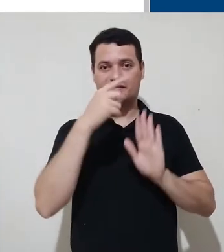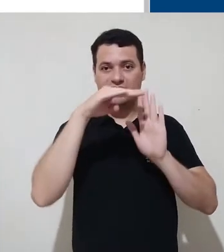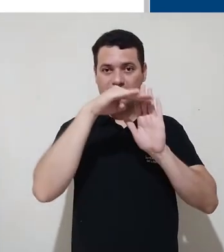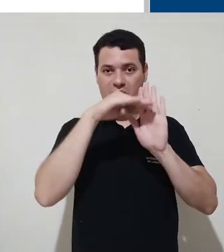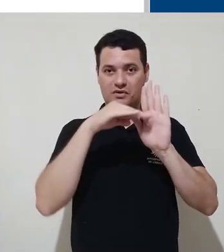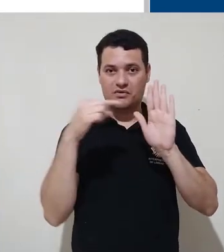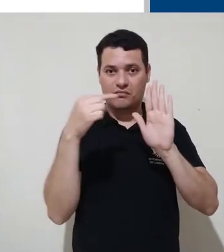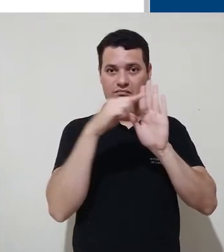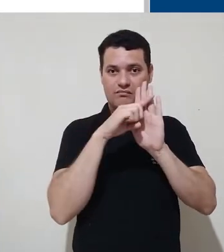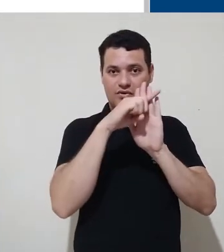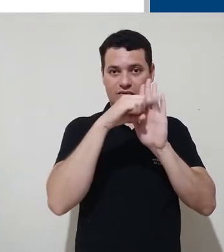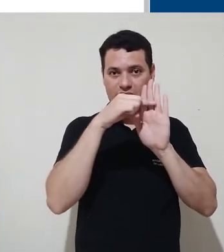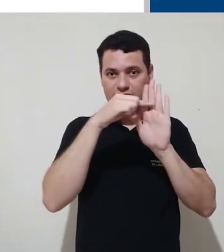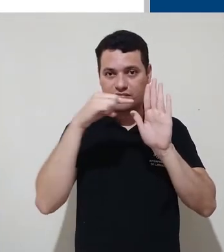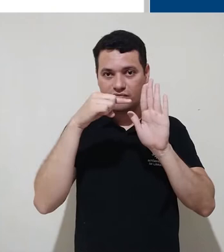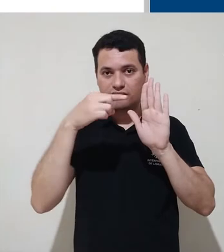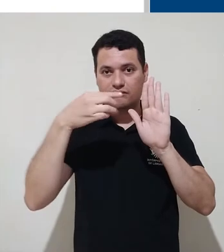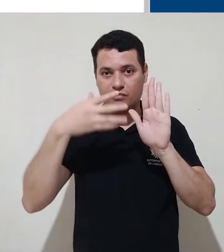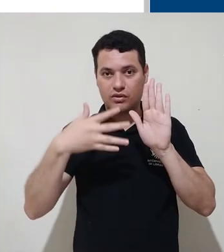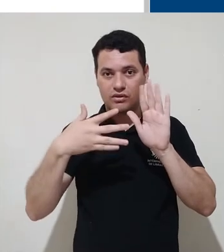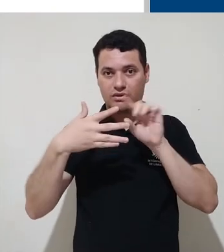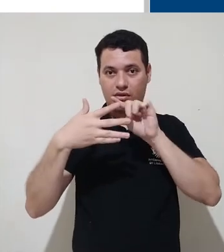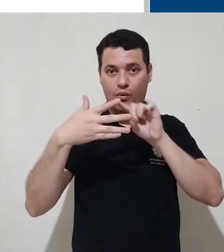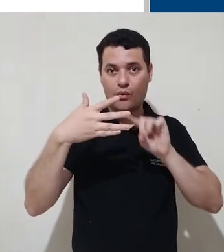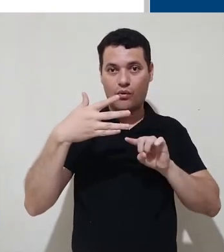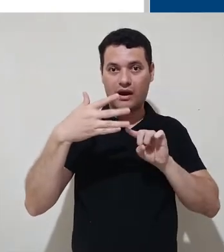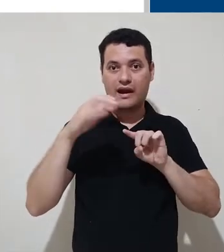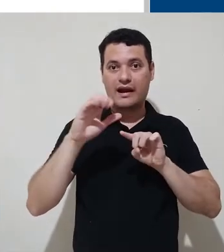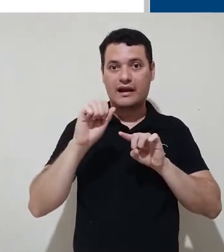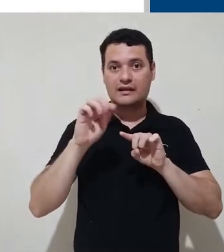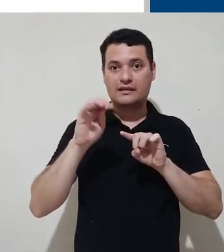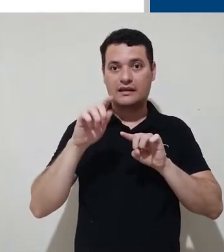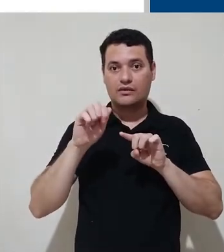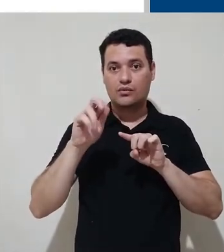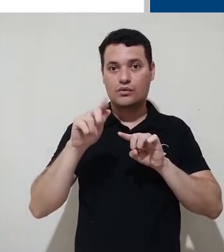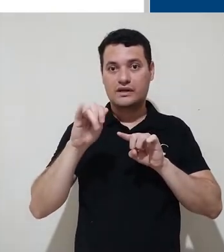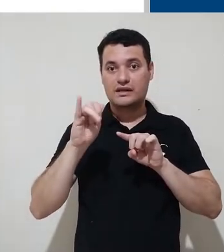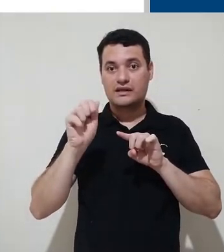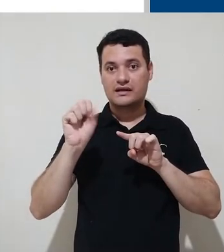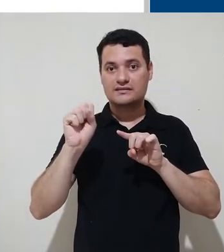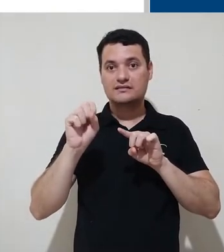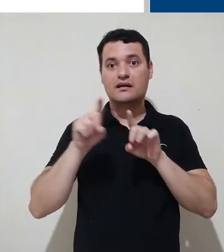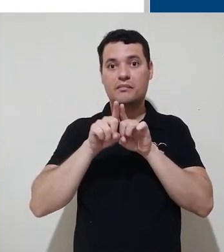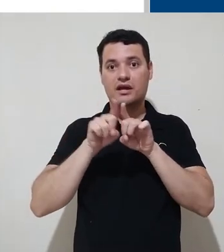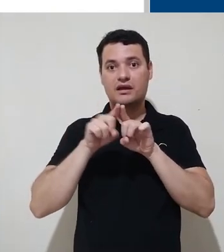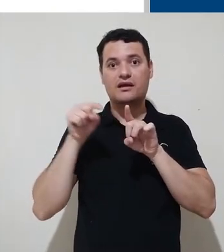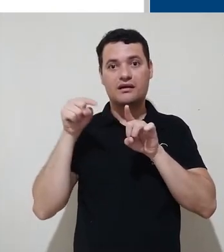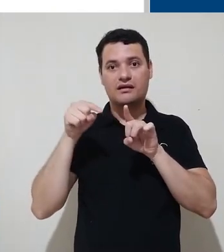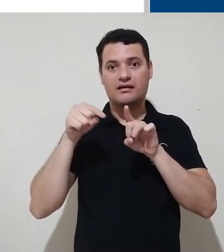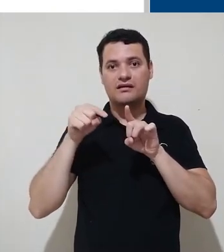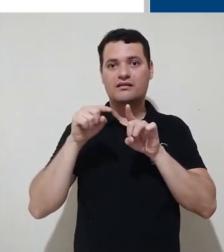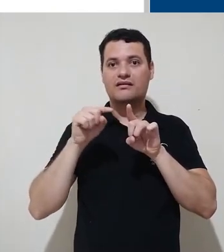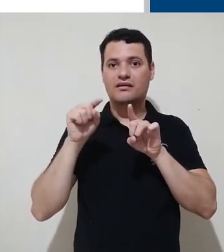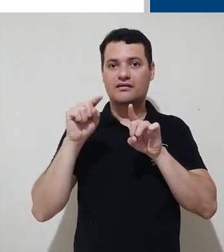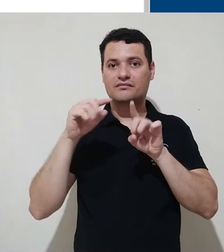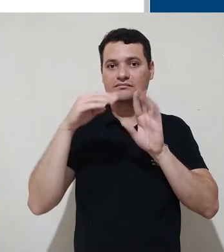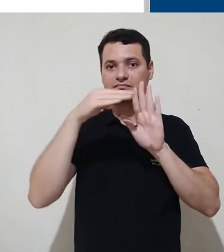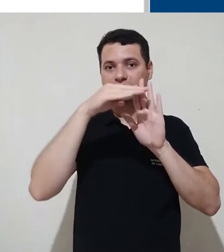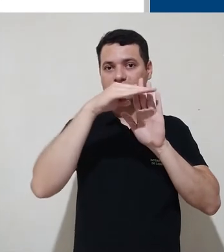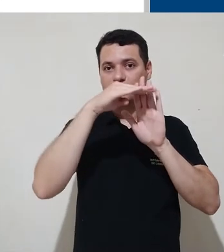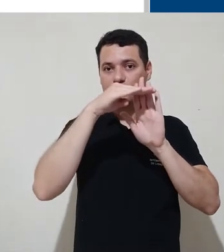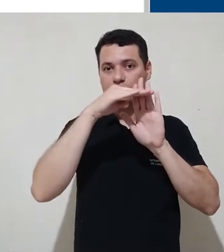eu posso ver que dentro dela eu possuo outras categorias. Eu posso clicar novamente para contrair.